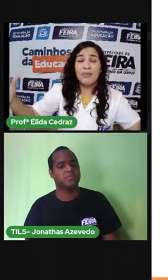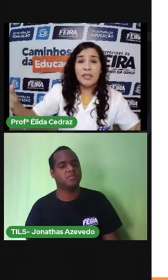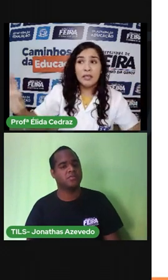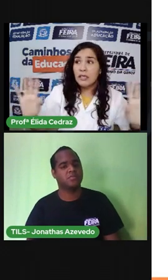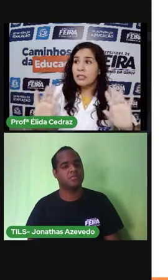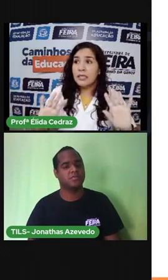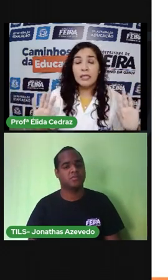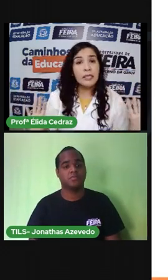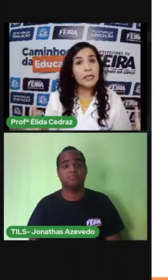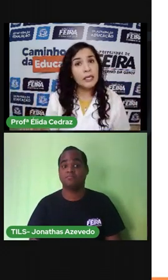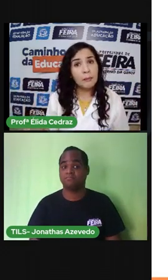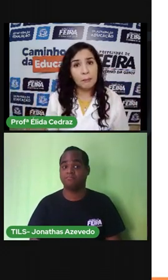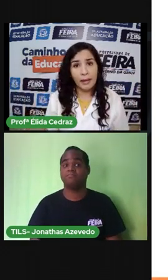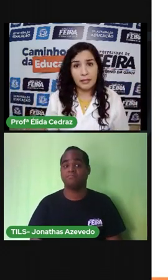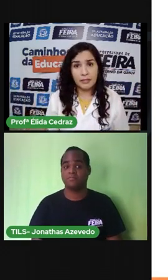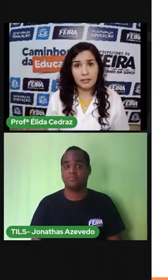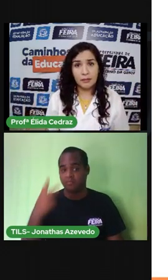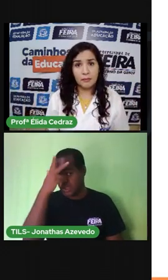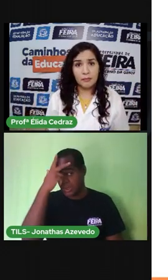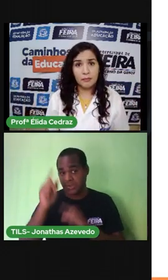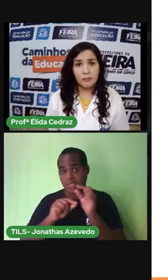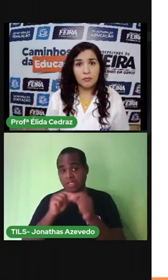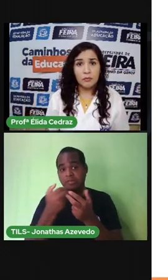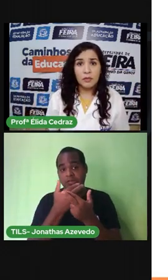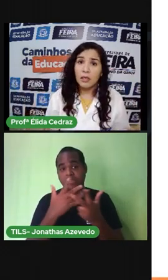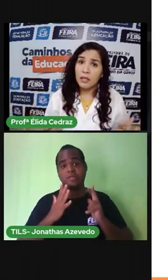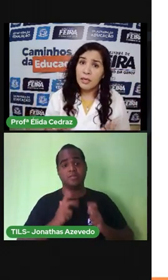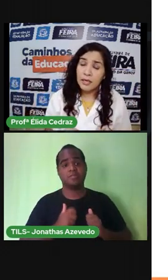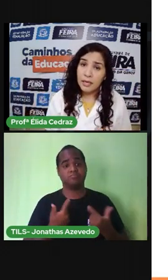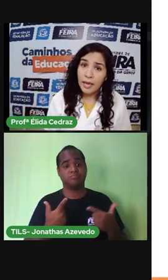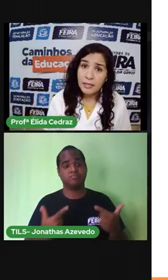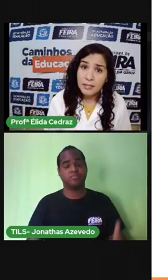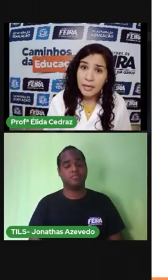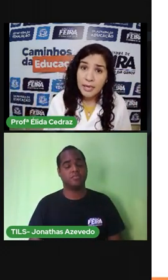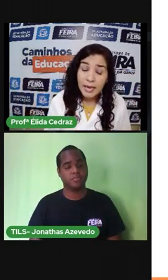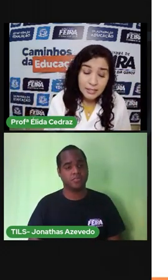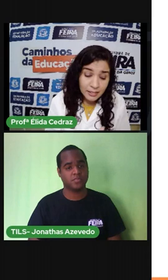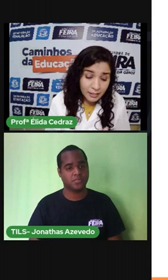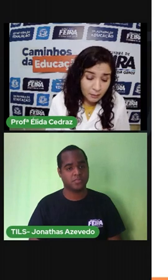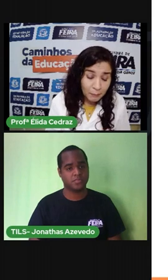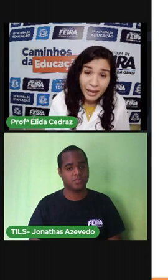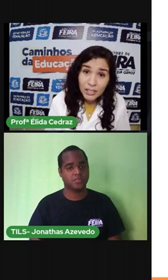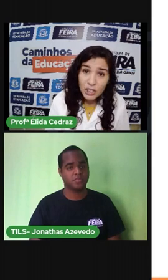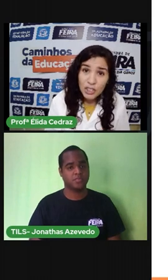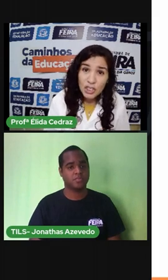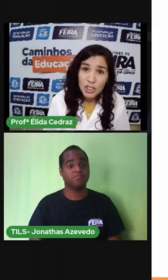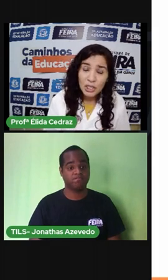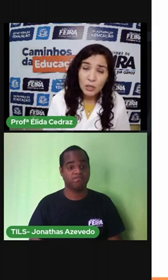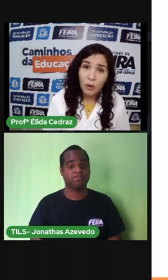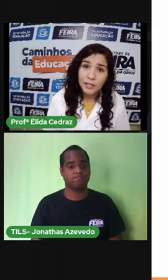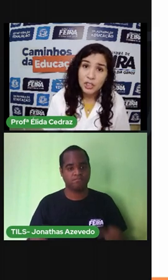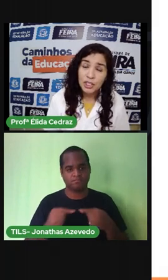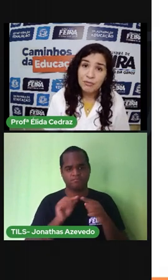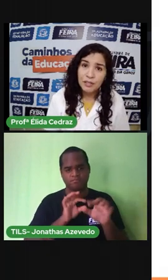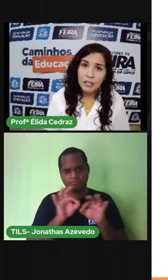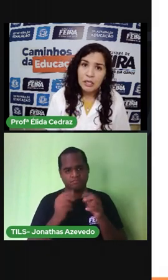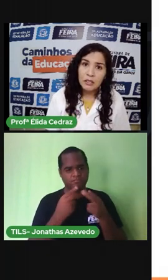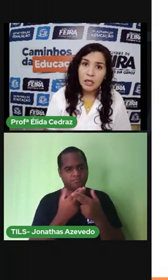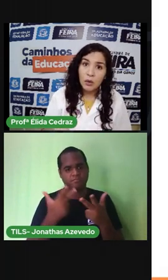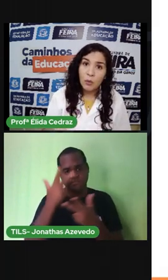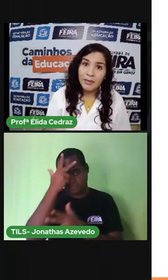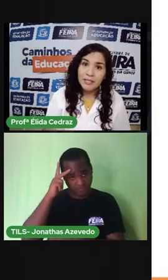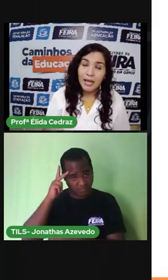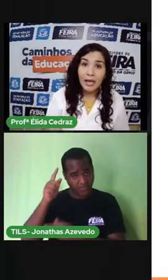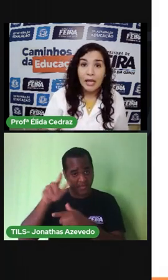garrafinha se ninguém nem passa e essa prática de higiene coletiva